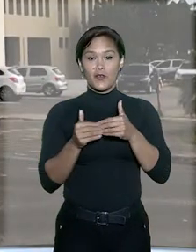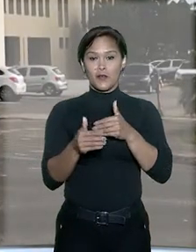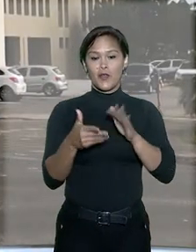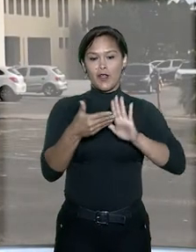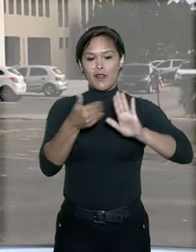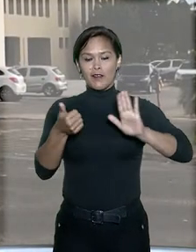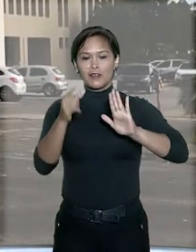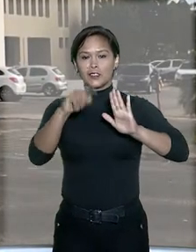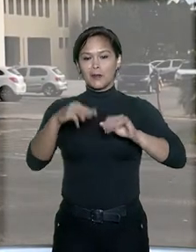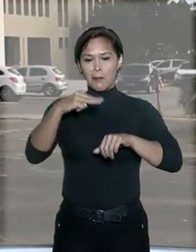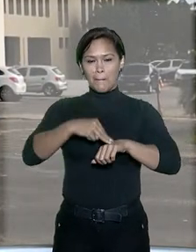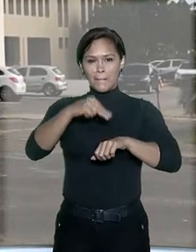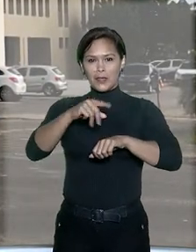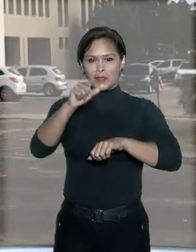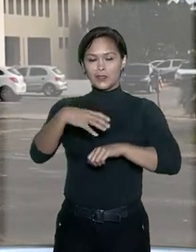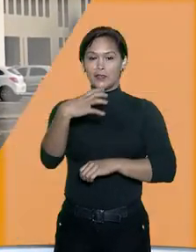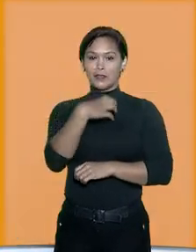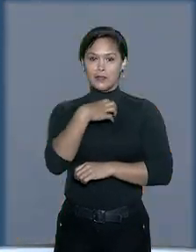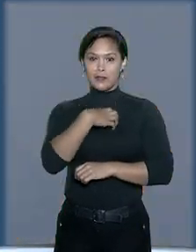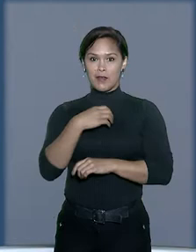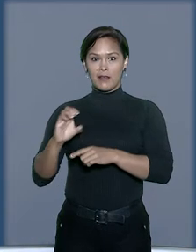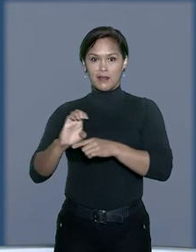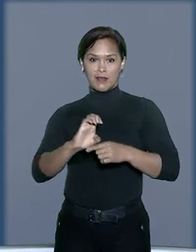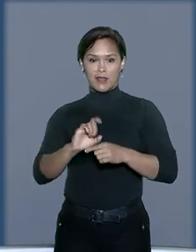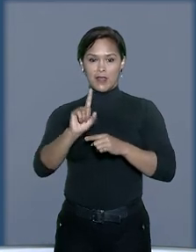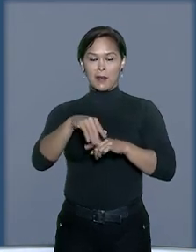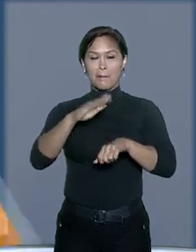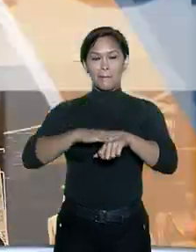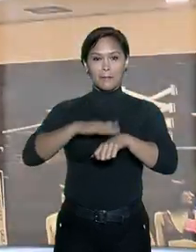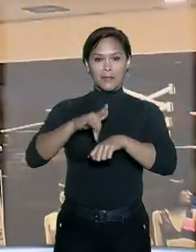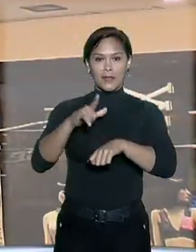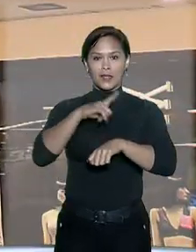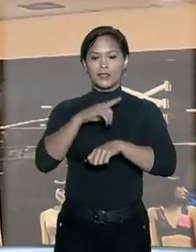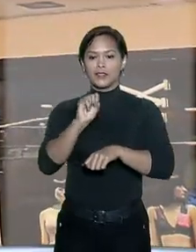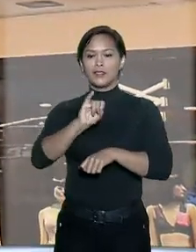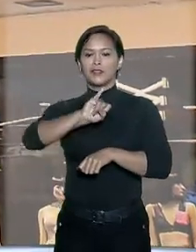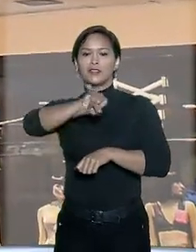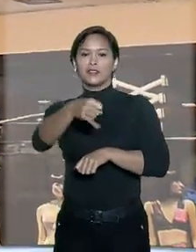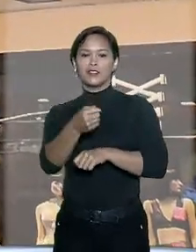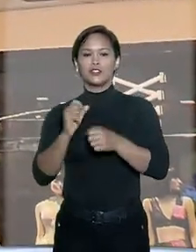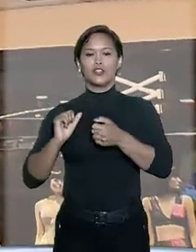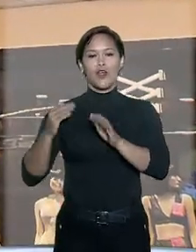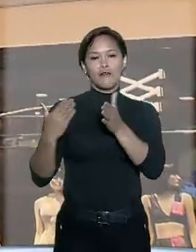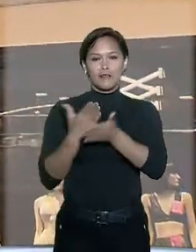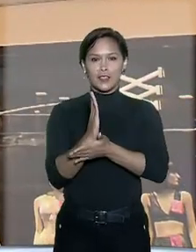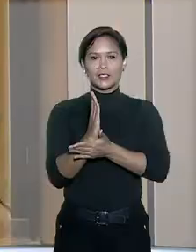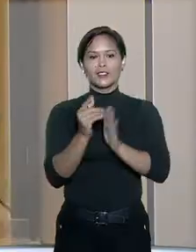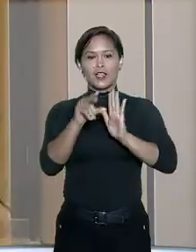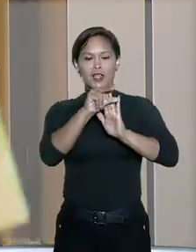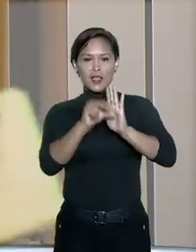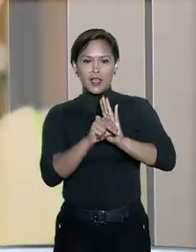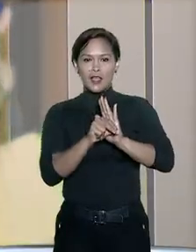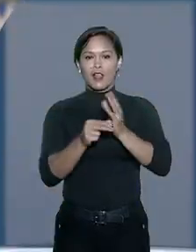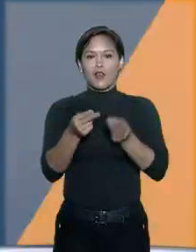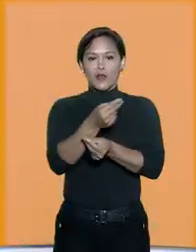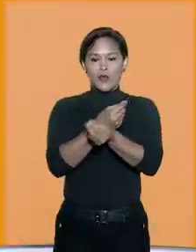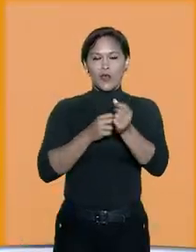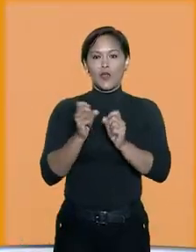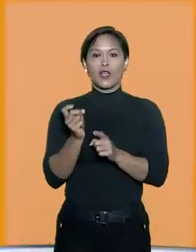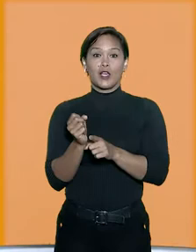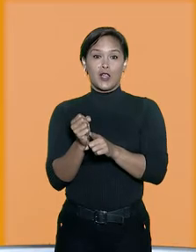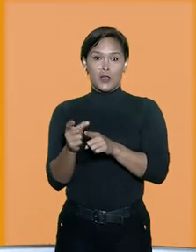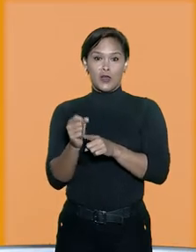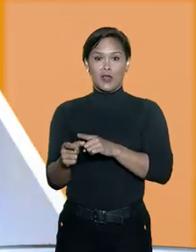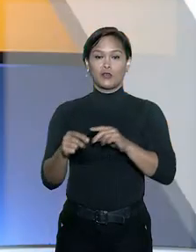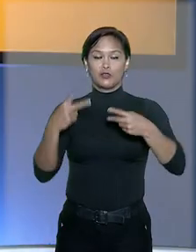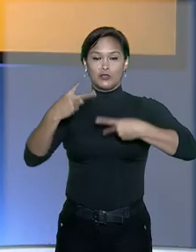afastamento de magistrados da Bahia. E mais, STJ valida cláusula de honorários em aluguel de shopping.